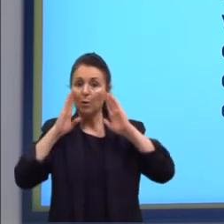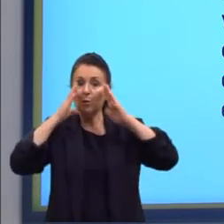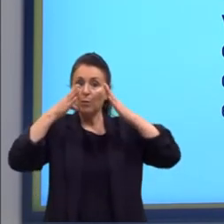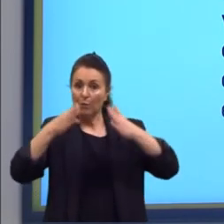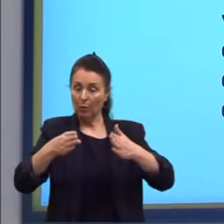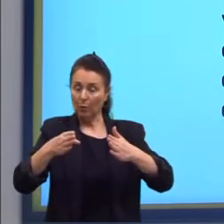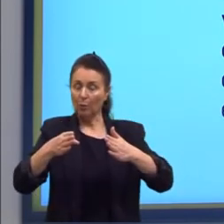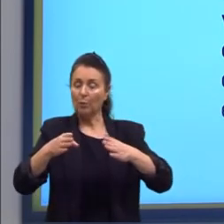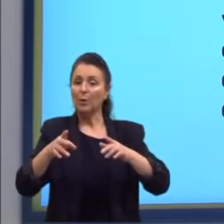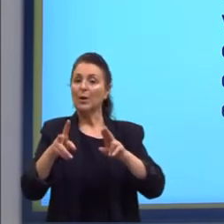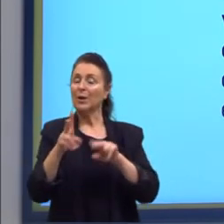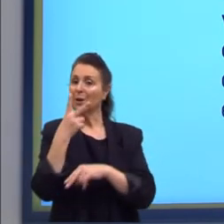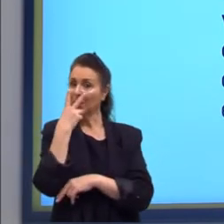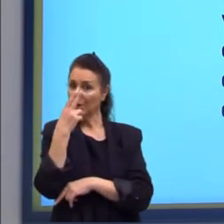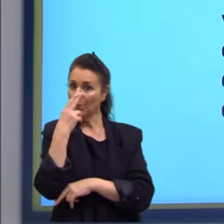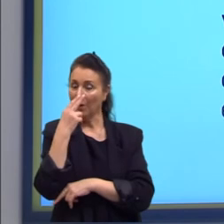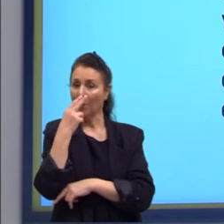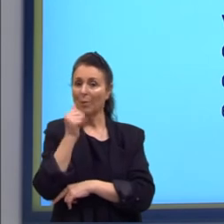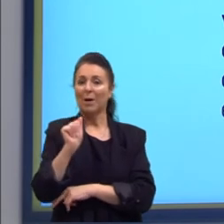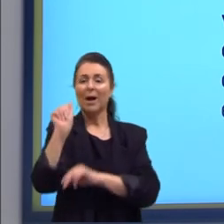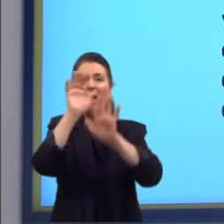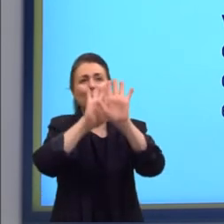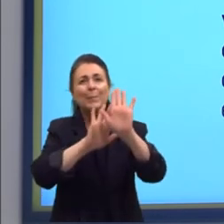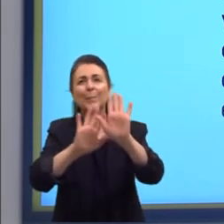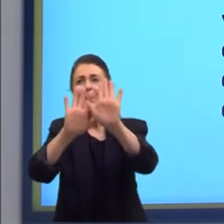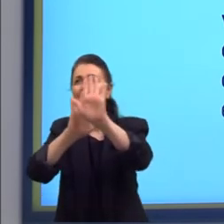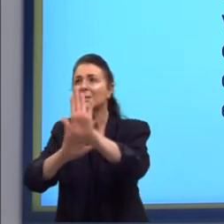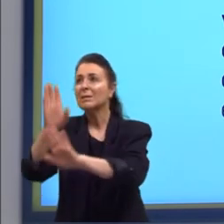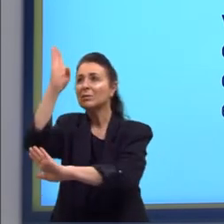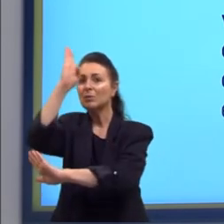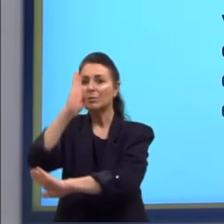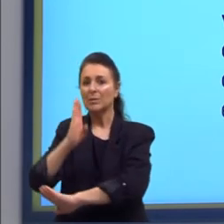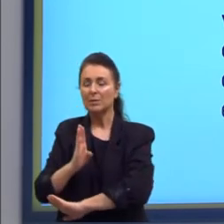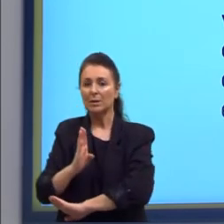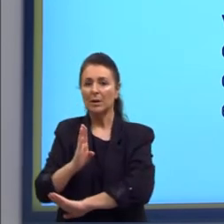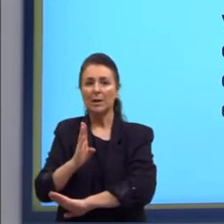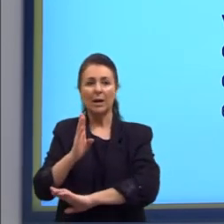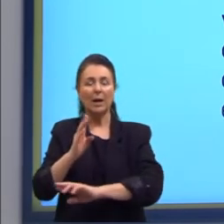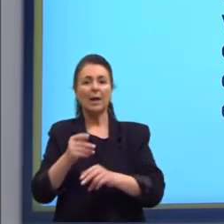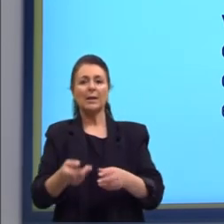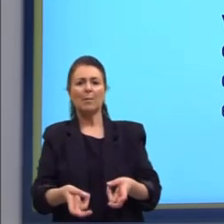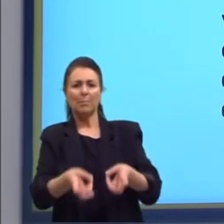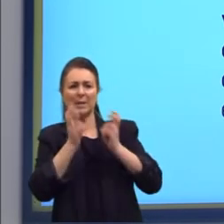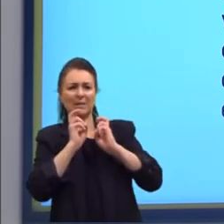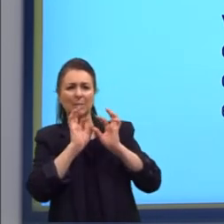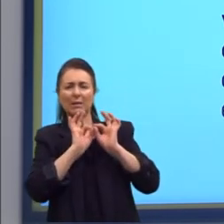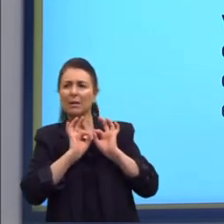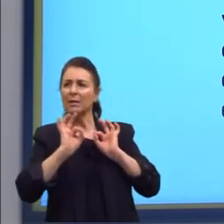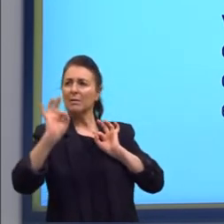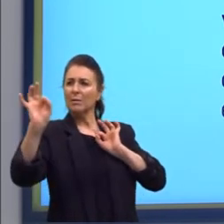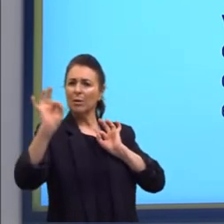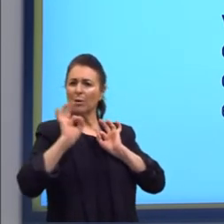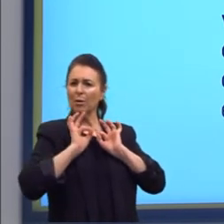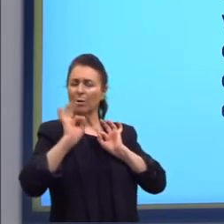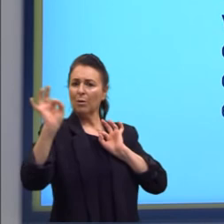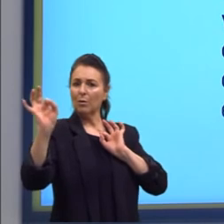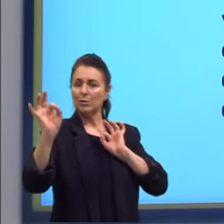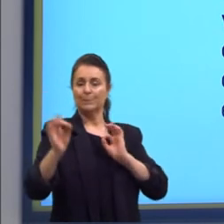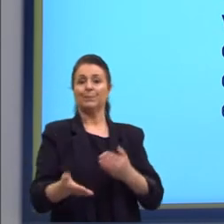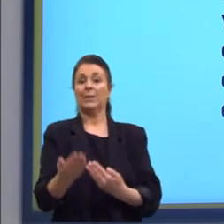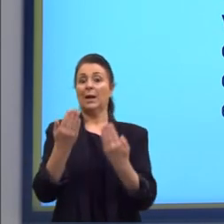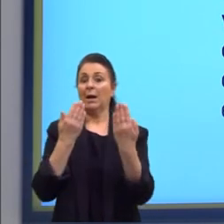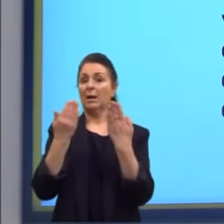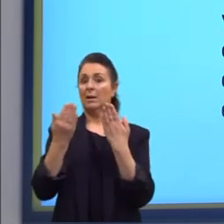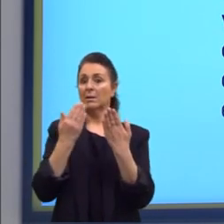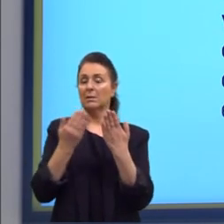poético, a paisagem brasileira entrevista à distância. Analisando-os, conclui-se que